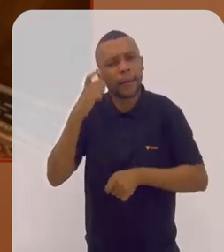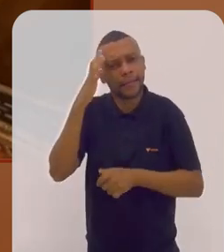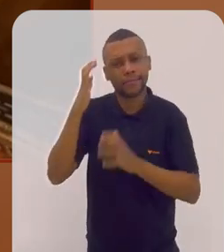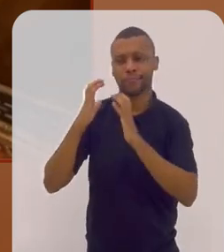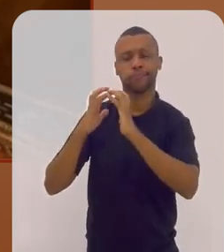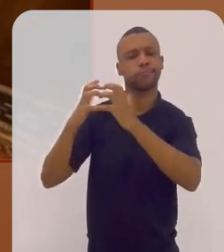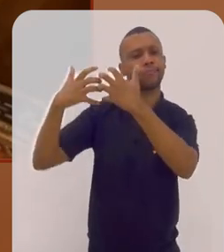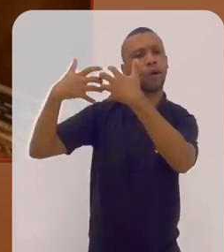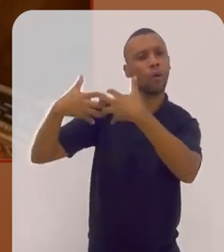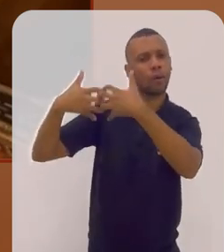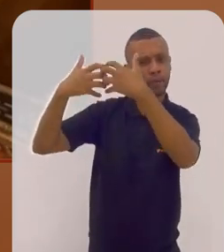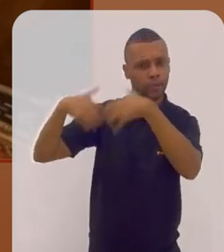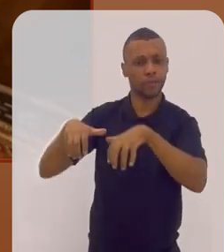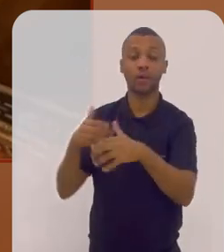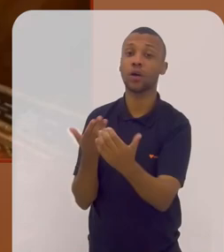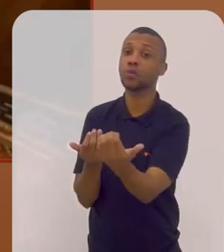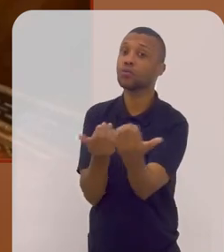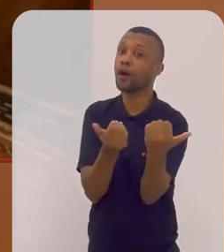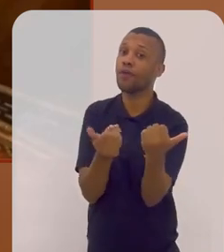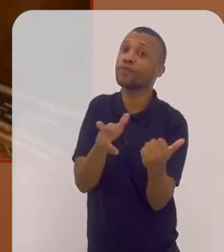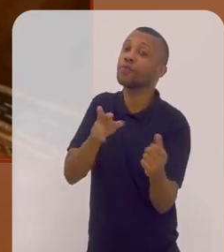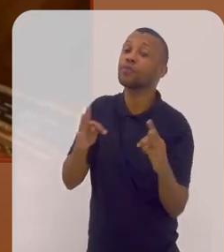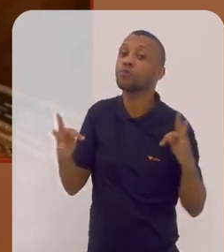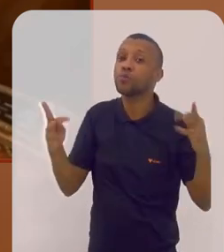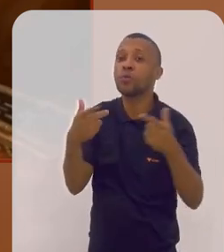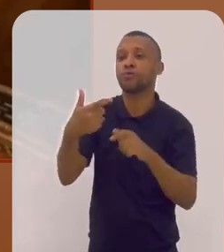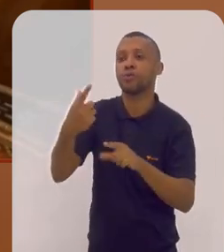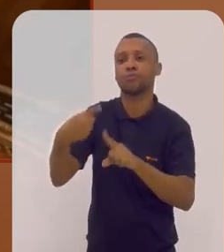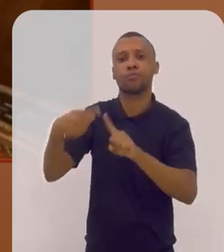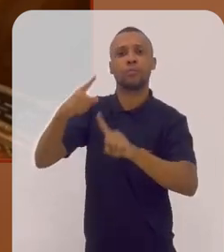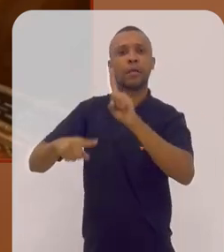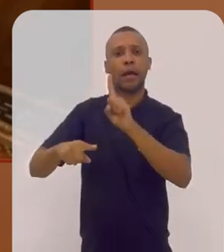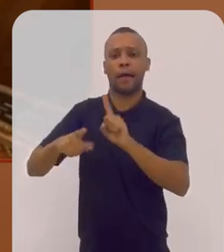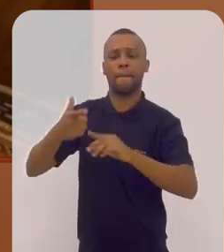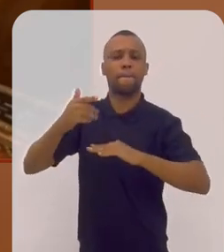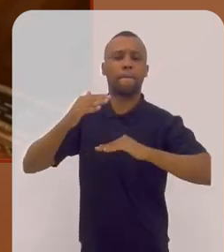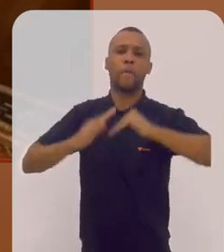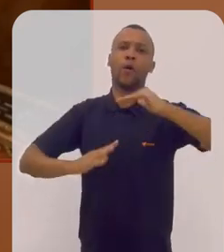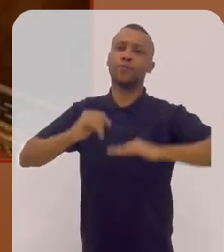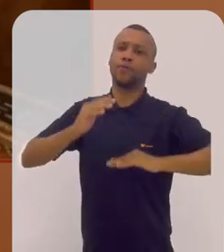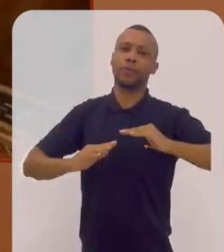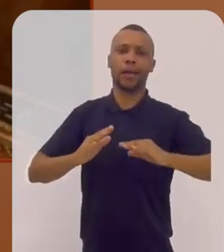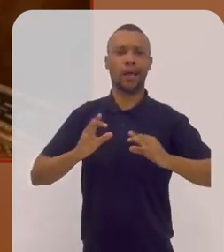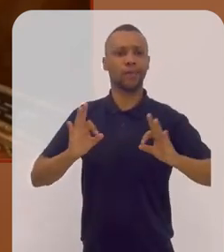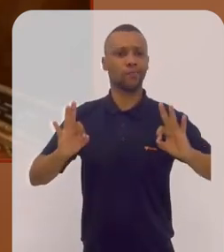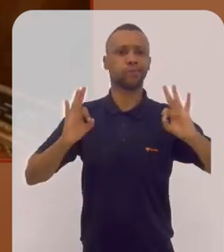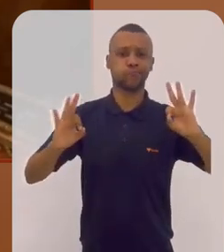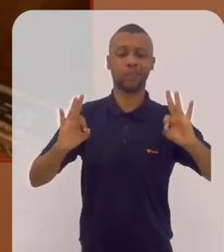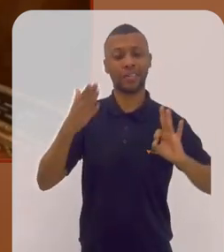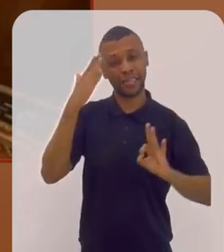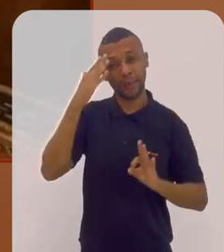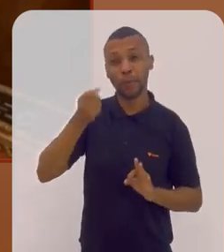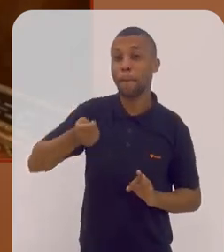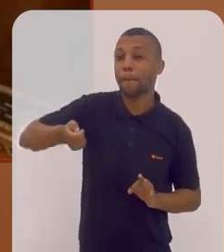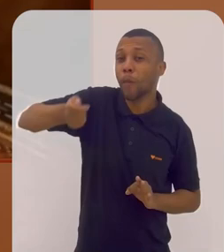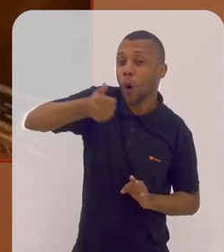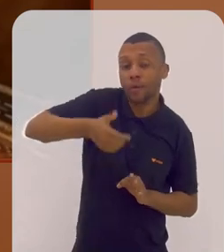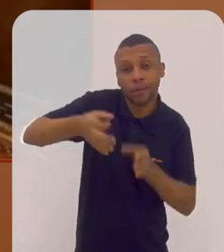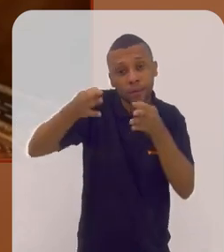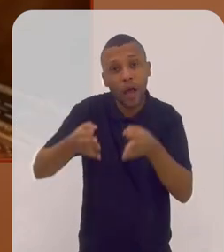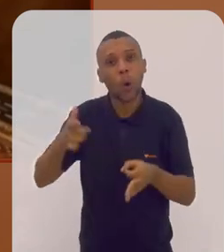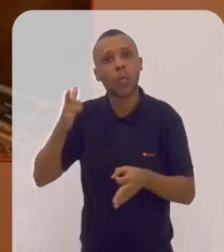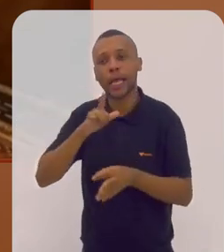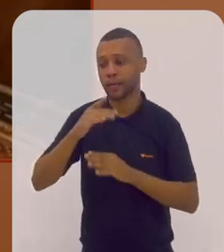as capacidades cognitivas cognitivas dos jovens, não que todos vão se tornar grandes músicos, porque a gente sabe que são poucos que